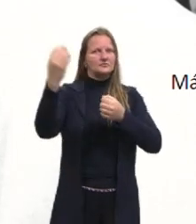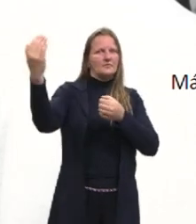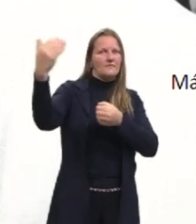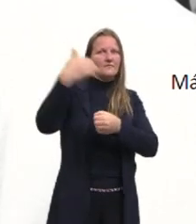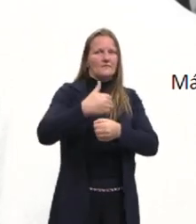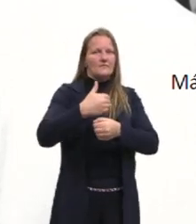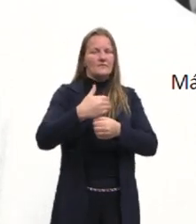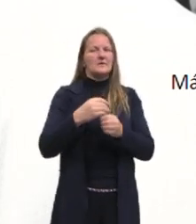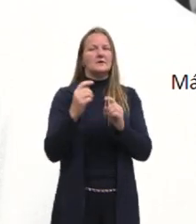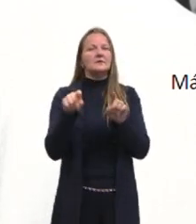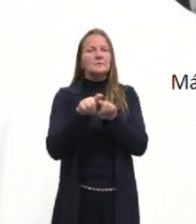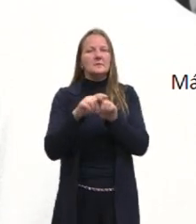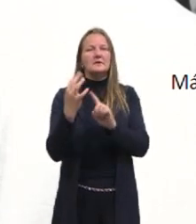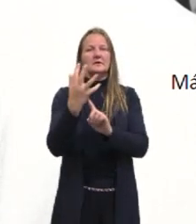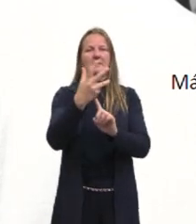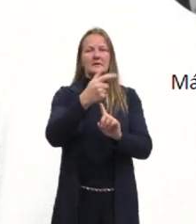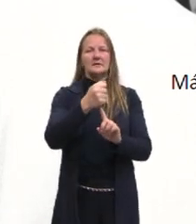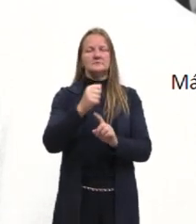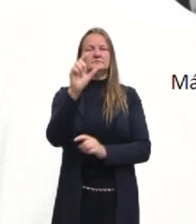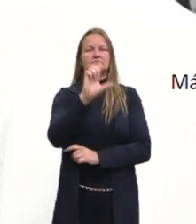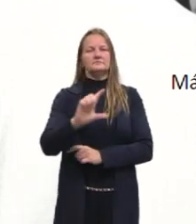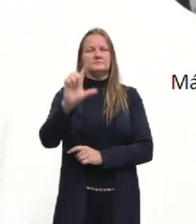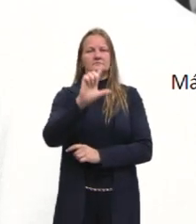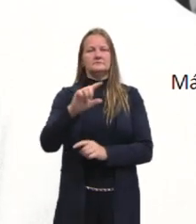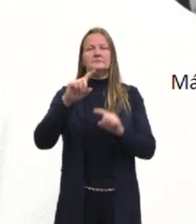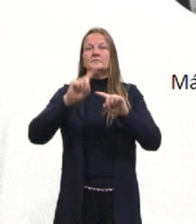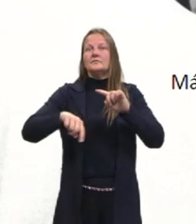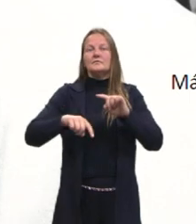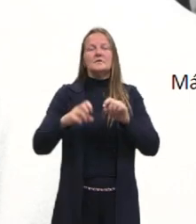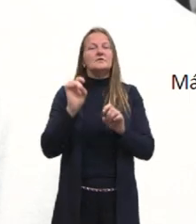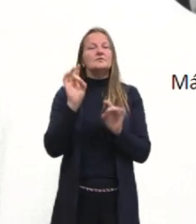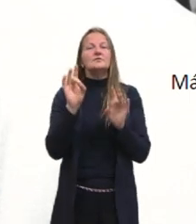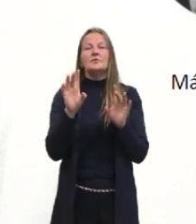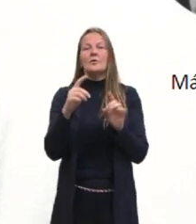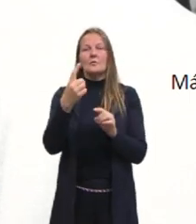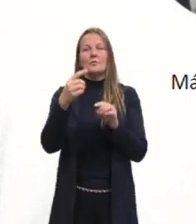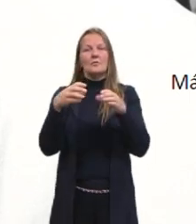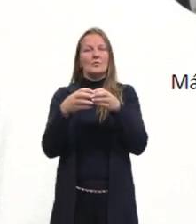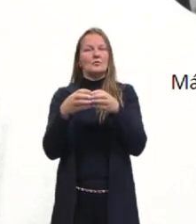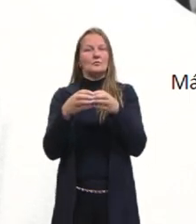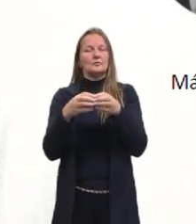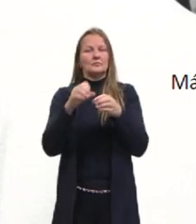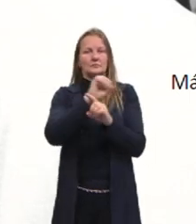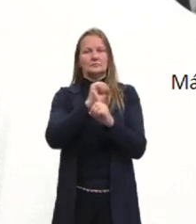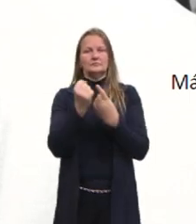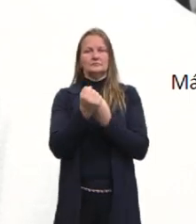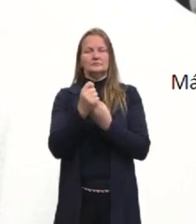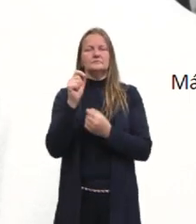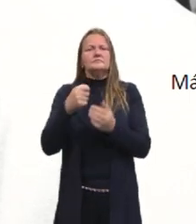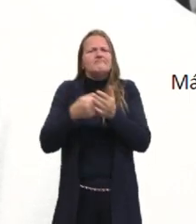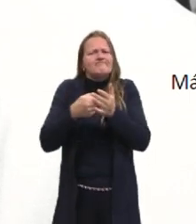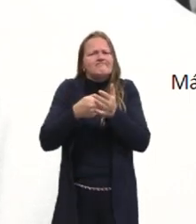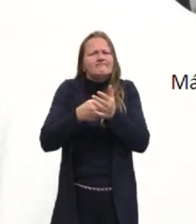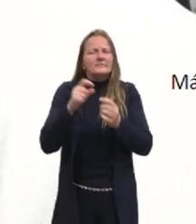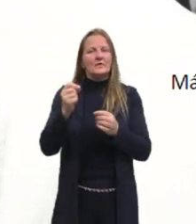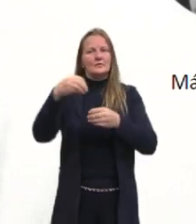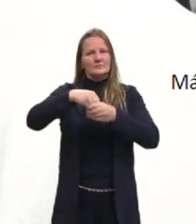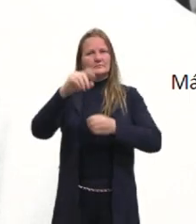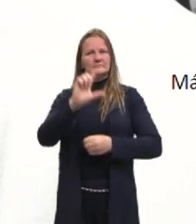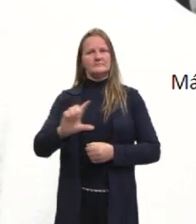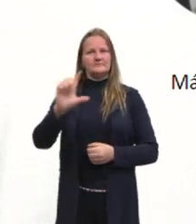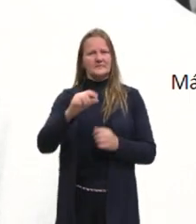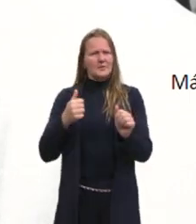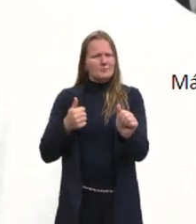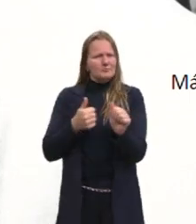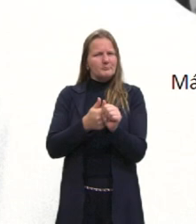Assim como na arte, a literatura não podia ser apenas para uma classe social. O que eles tentam, dentro da literatura?